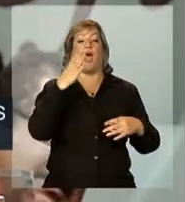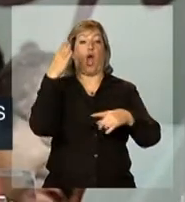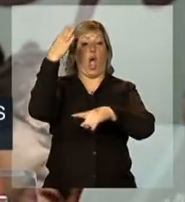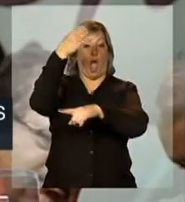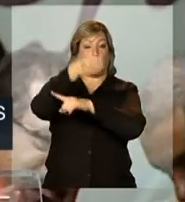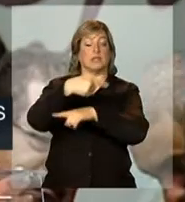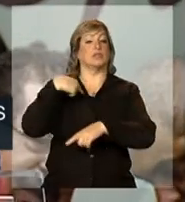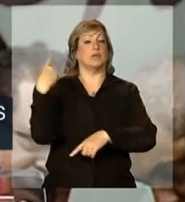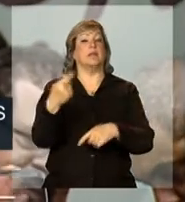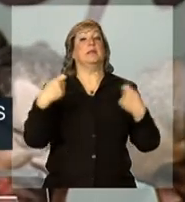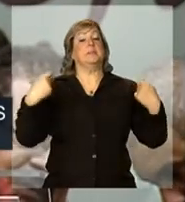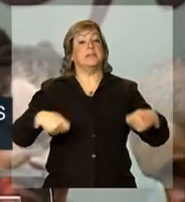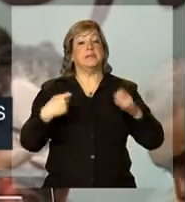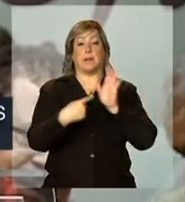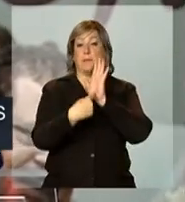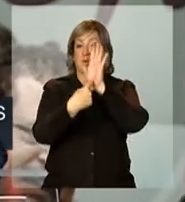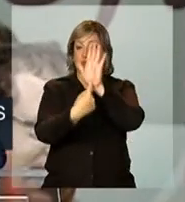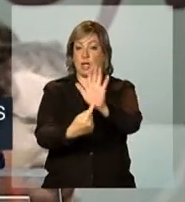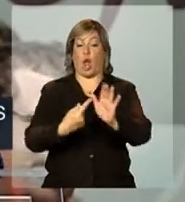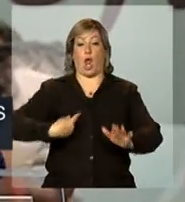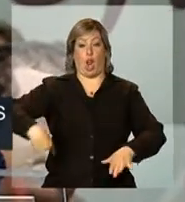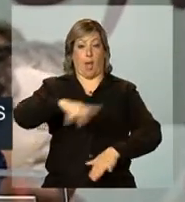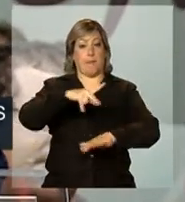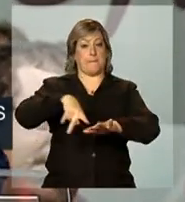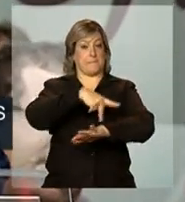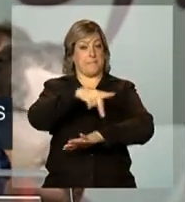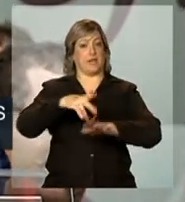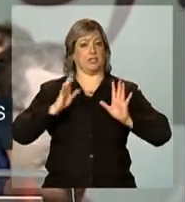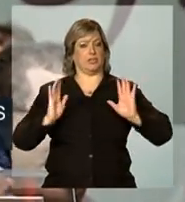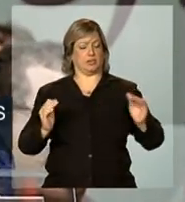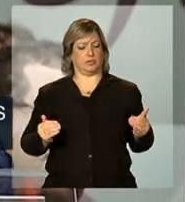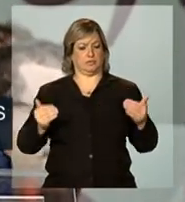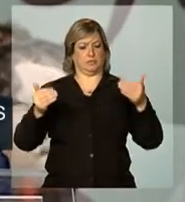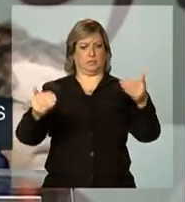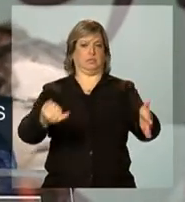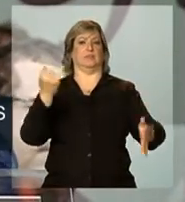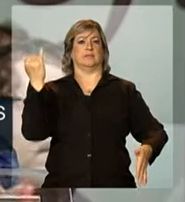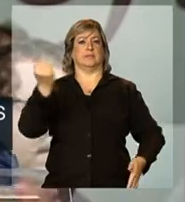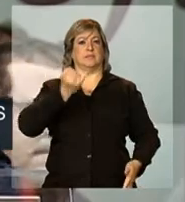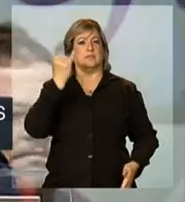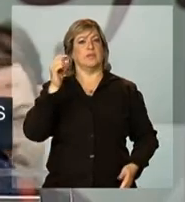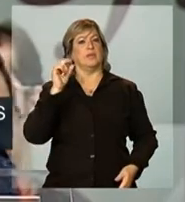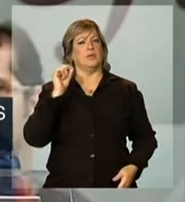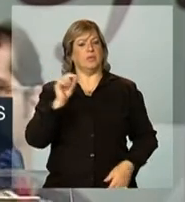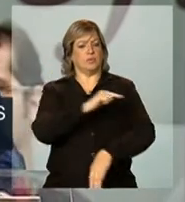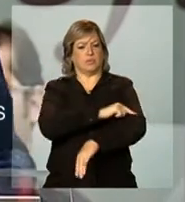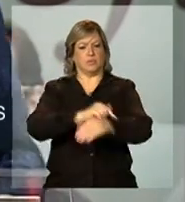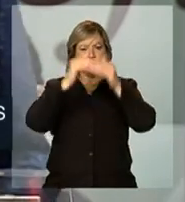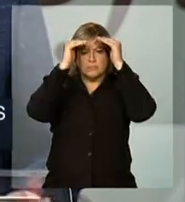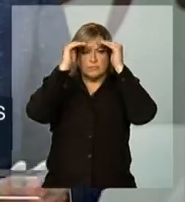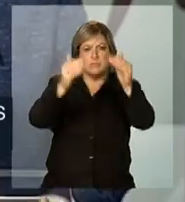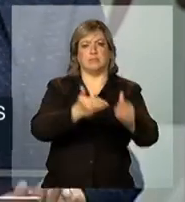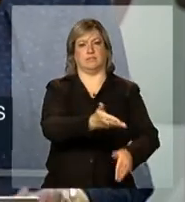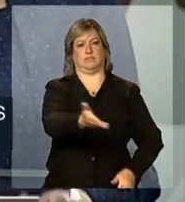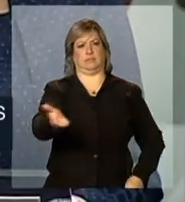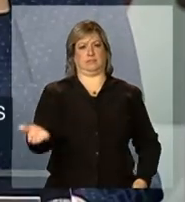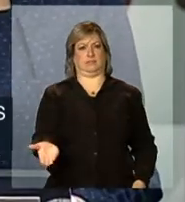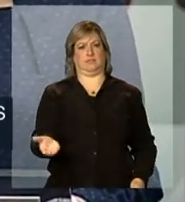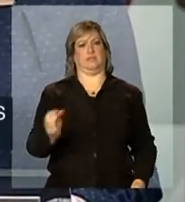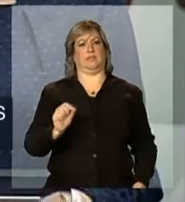que se demonstre que o nosso país deu passos decisivos no sentido da civilidade, e é algo de